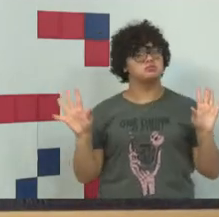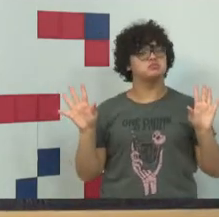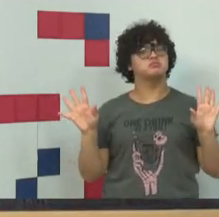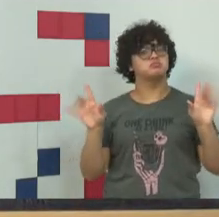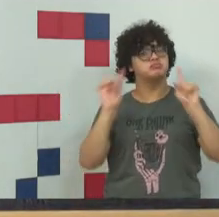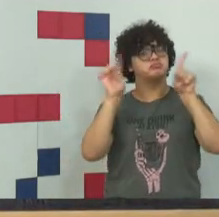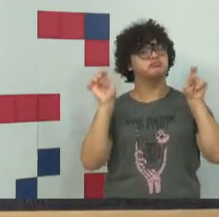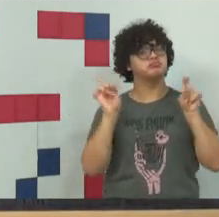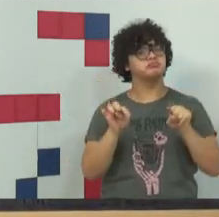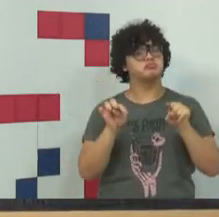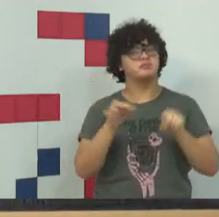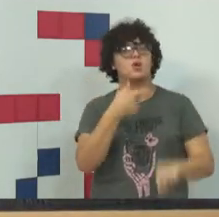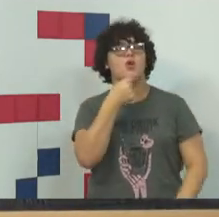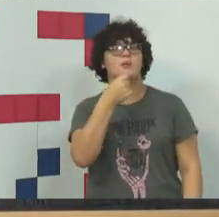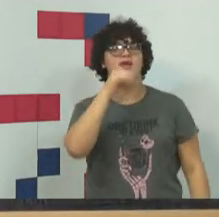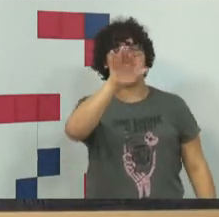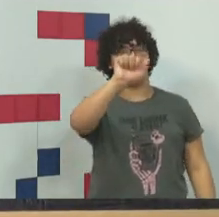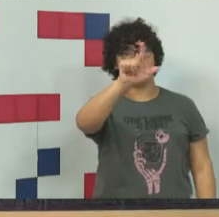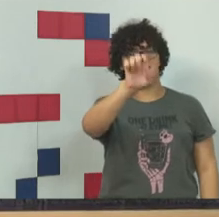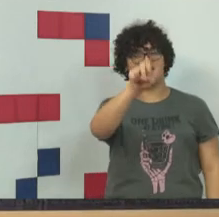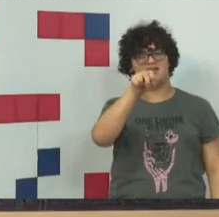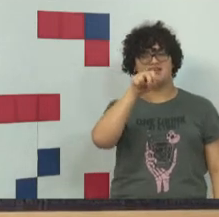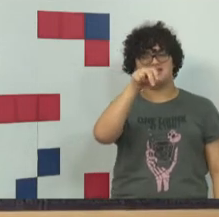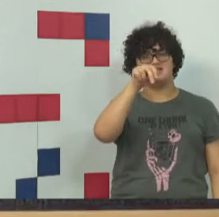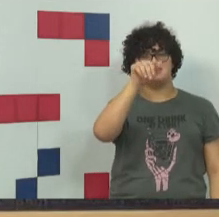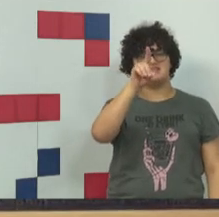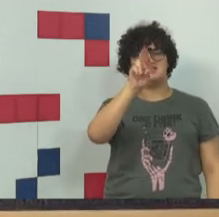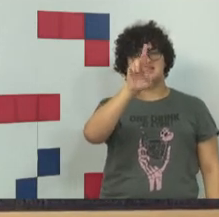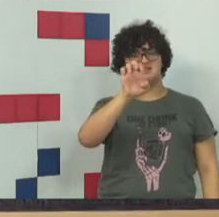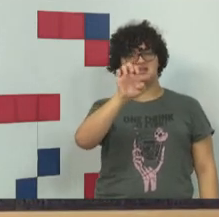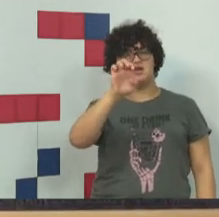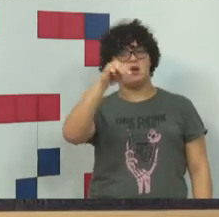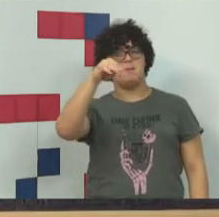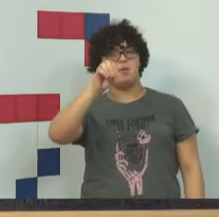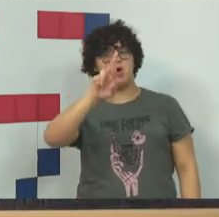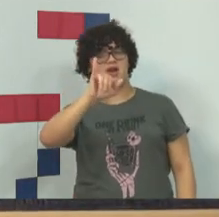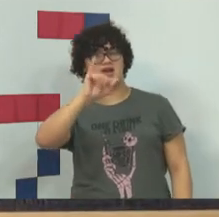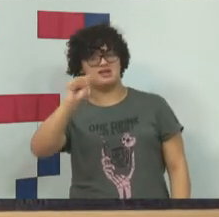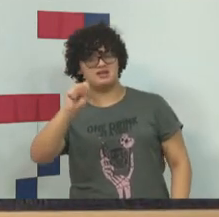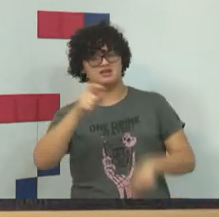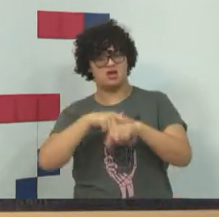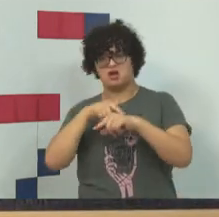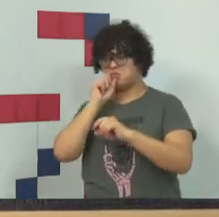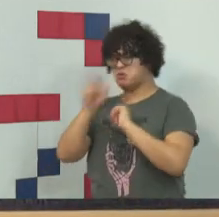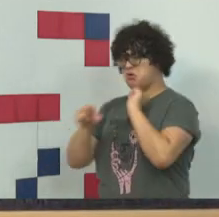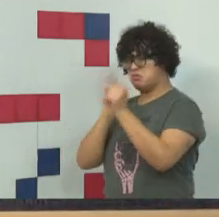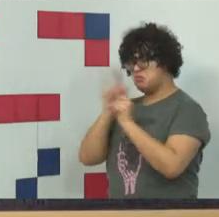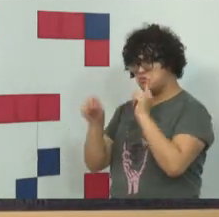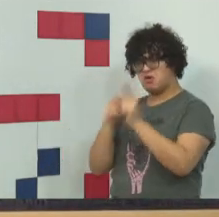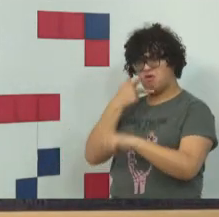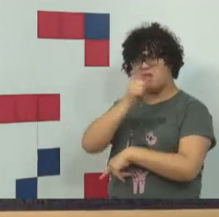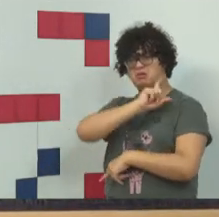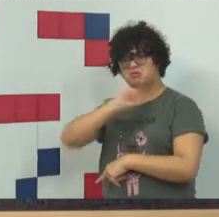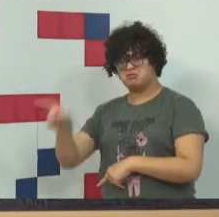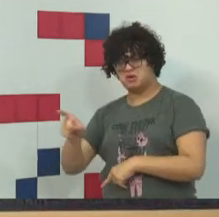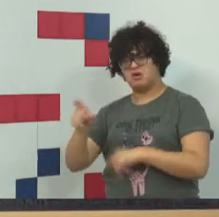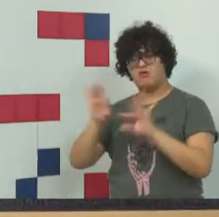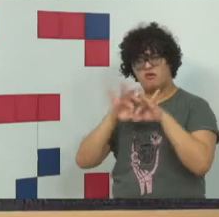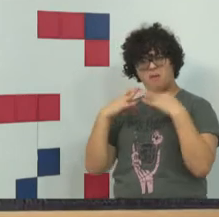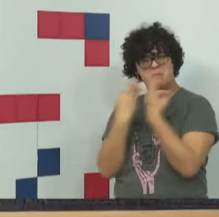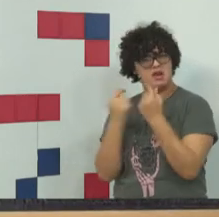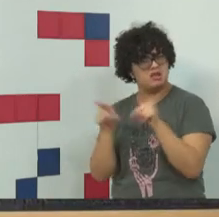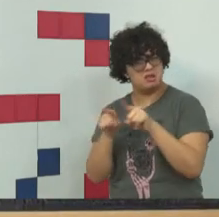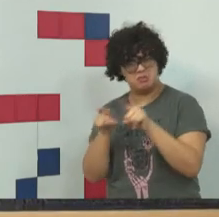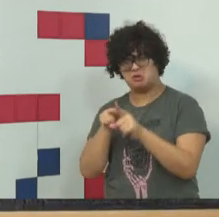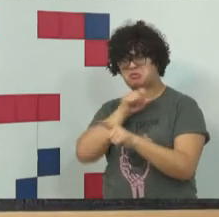O Alexandre de Moraes, ele disse o seguinte, coagir, atacar, ameaçar contra o Supremo, contra seus familiares